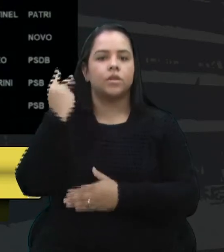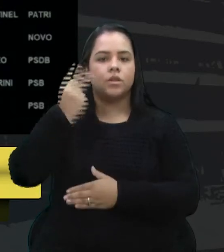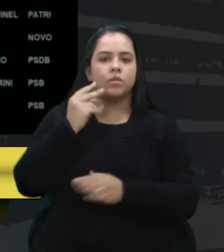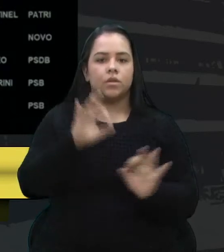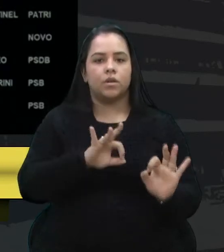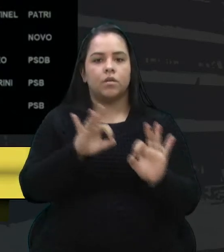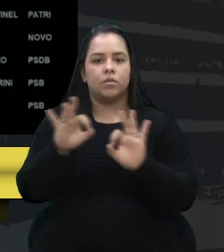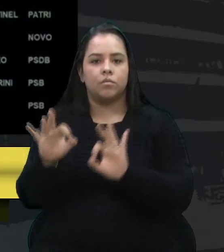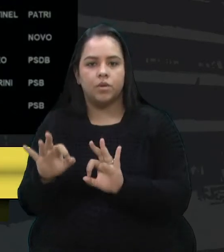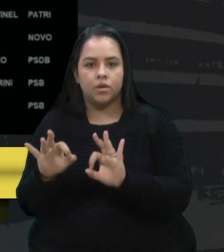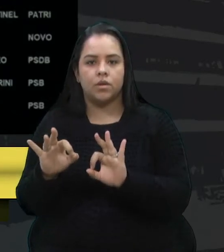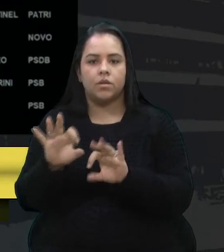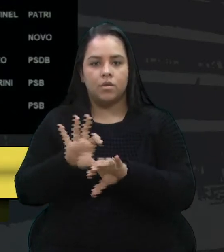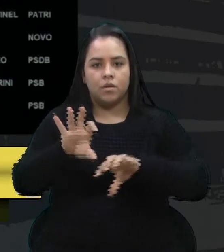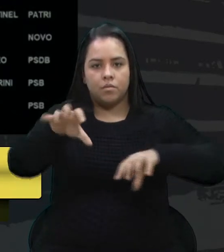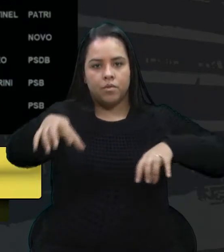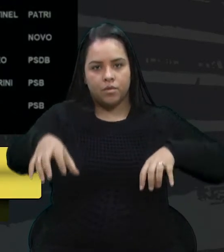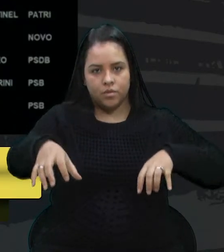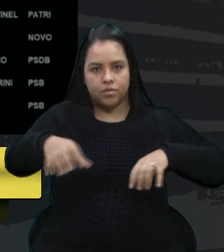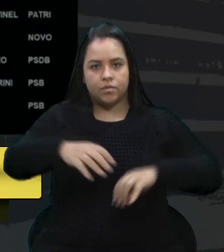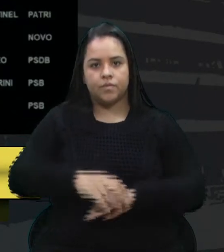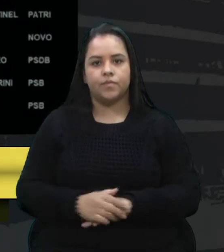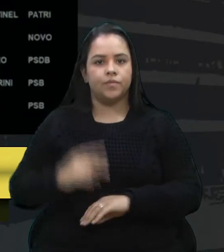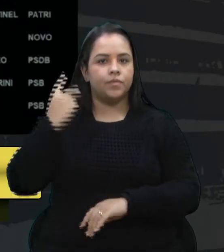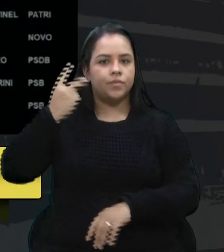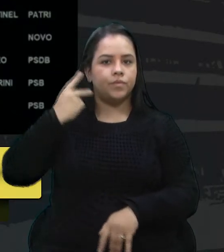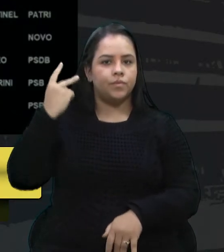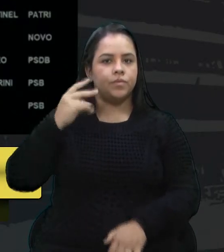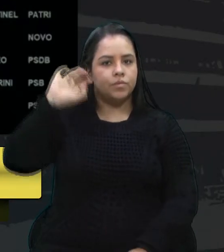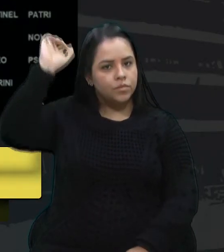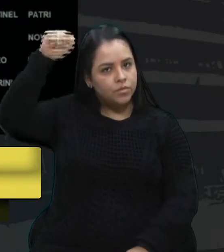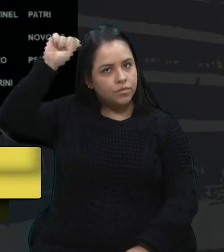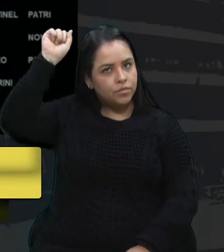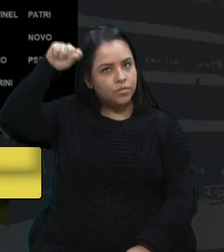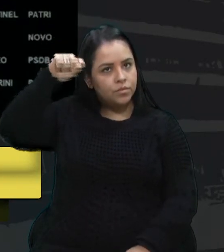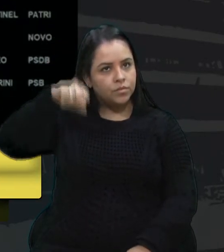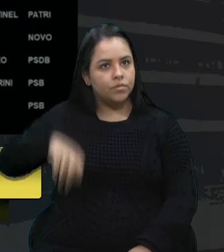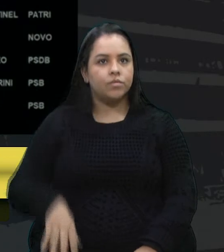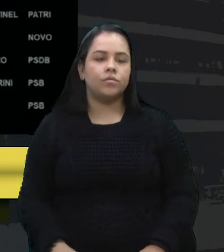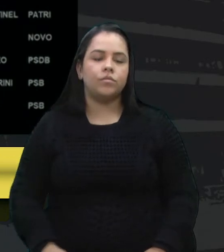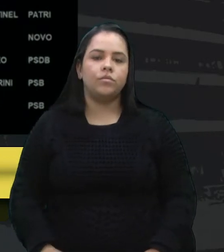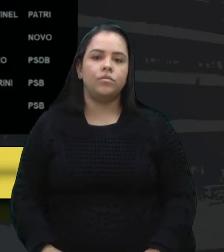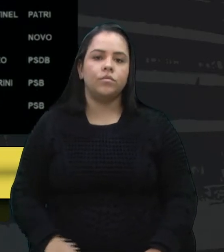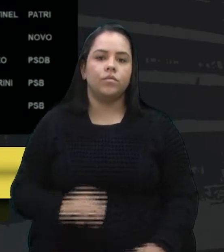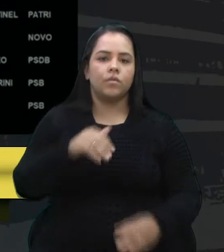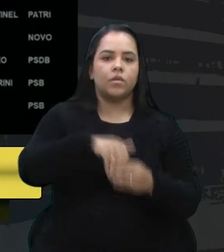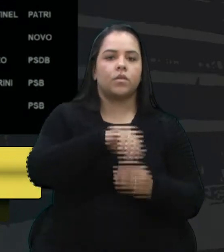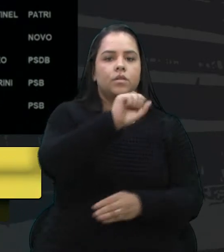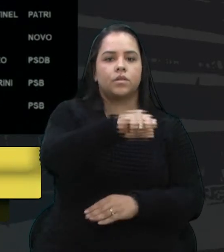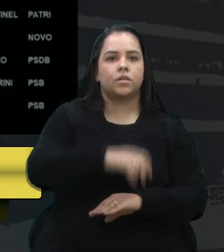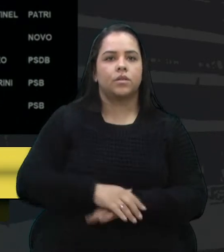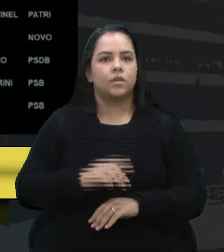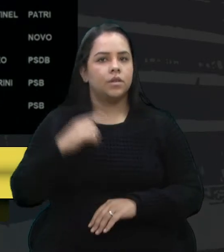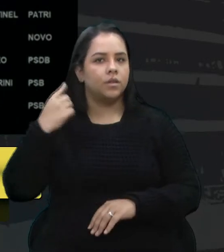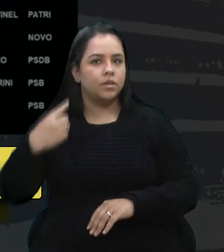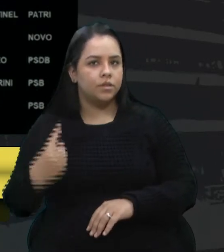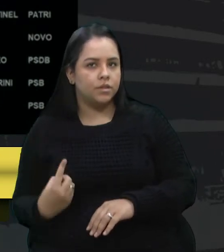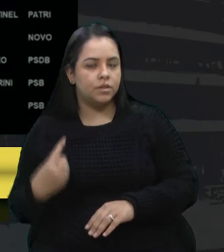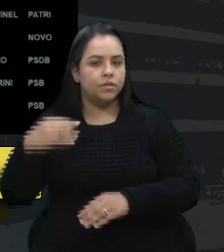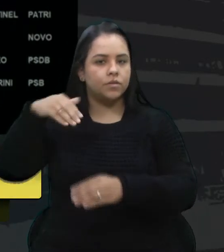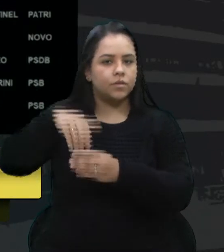Remotamente a sessão, vereador Xuxa, vota sim. Vereadora Denise, vota sim.